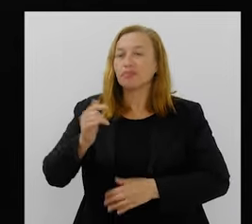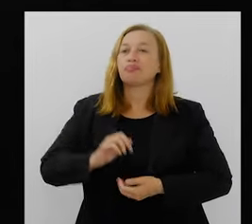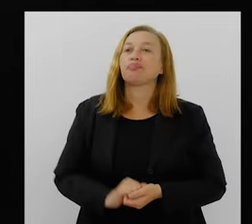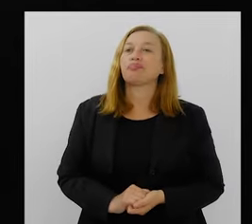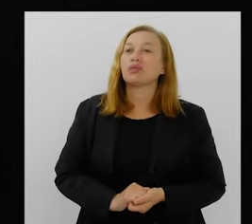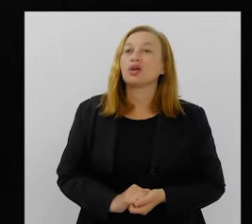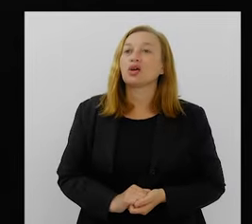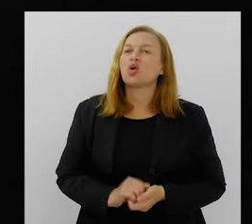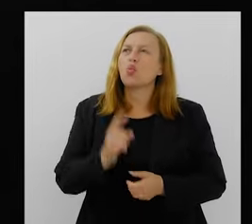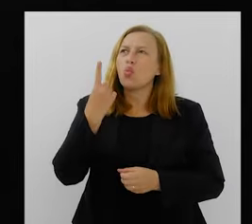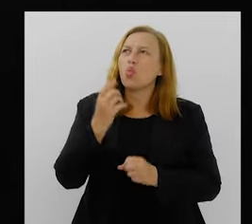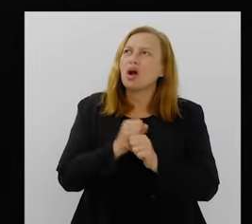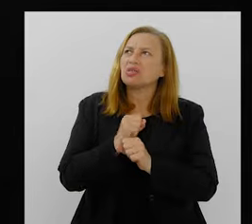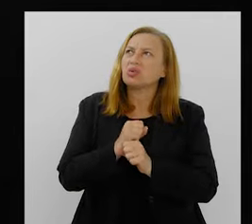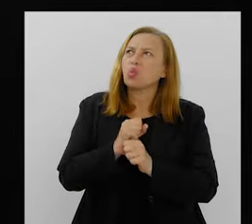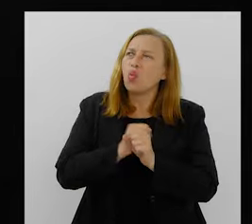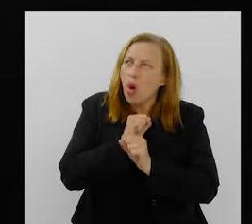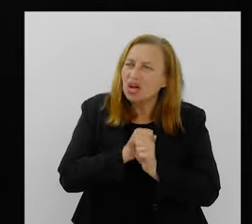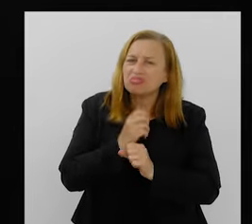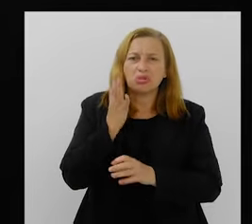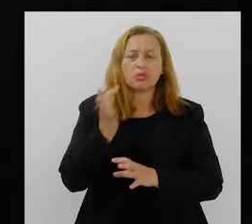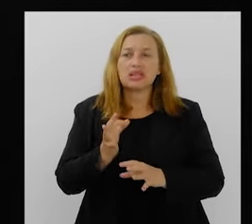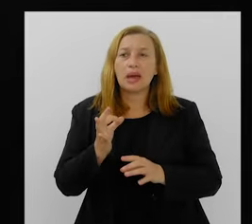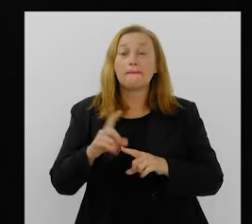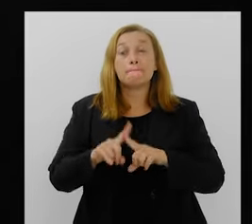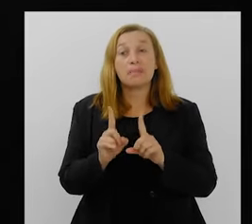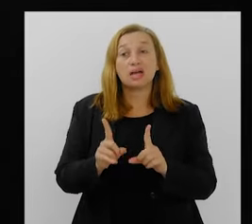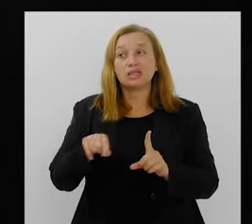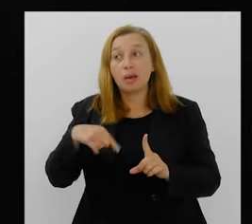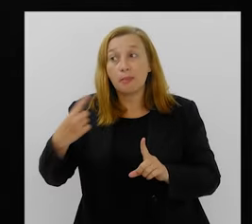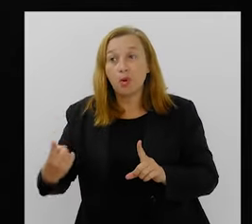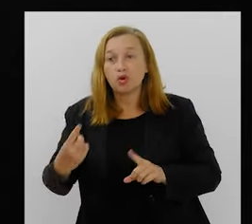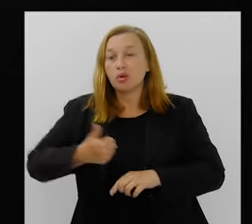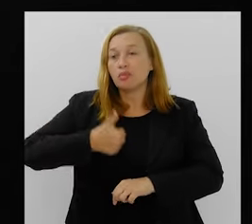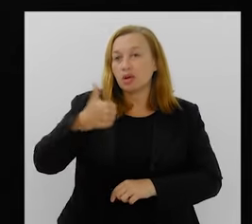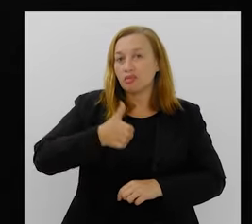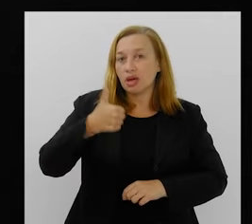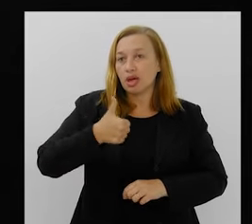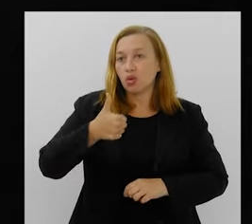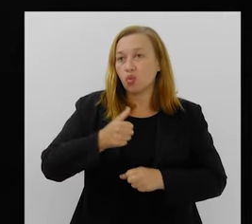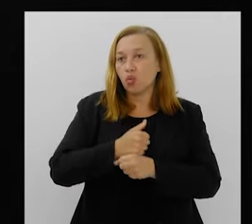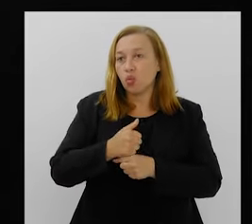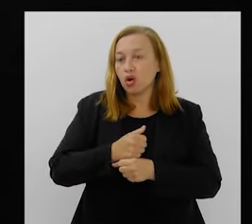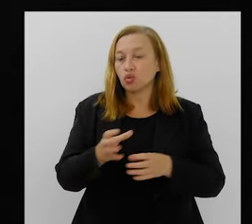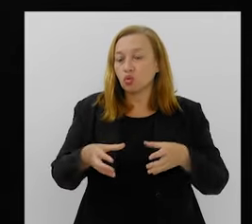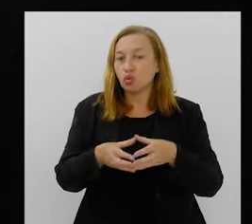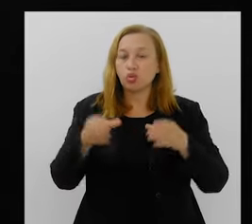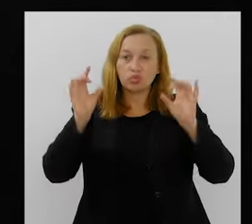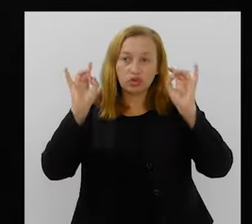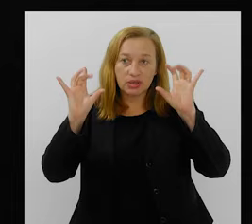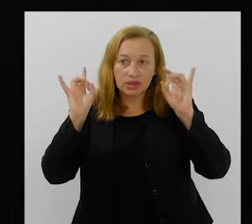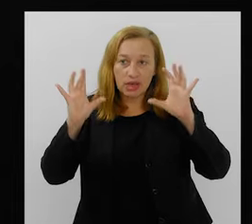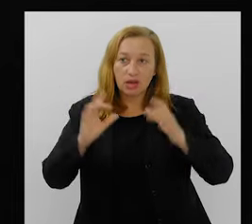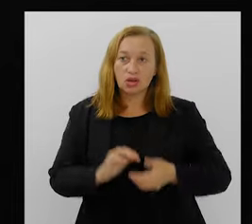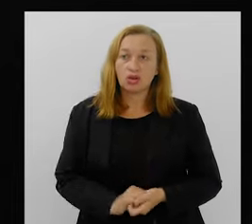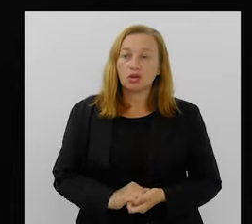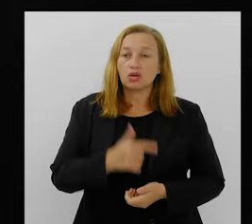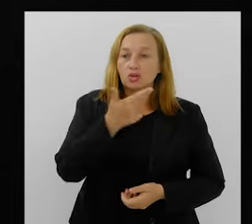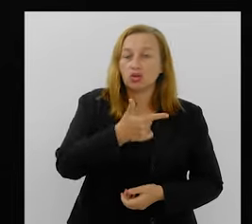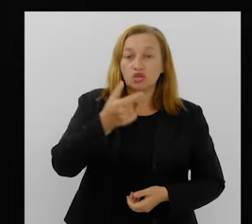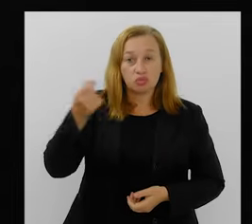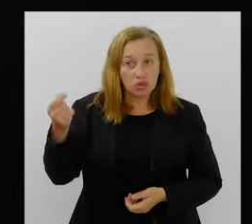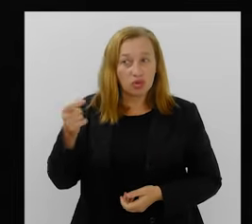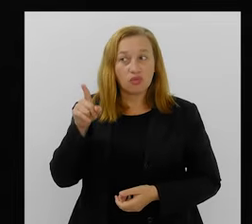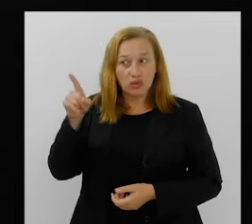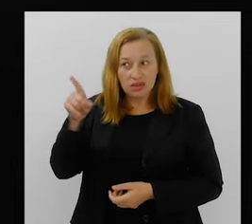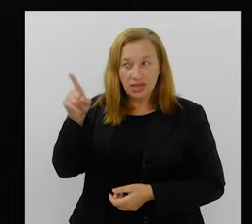Aprendizes do Salgueiro. O ano, exatamente, eu não lembro. Depois do meu primeiro ano, no Grupo Especial, foi